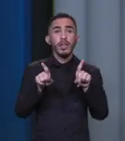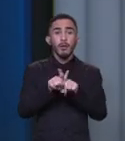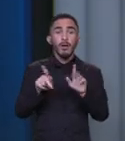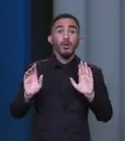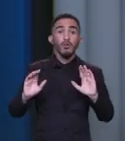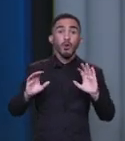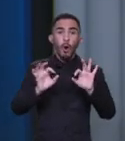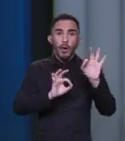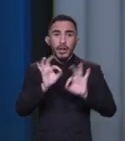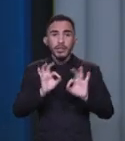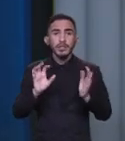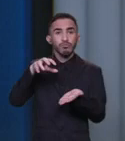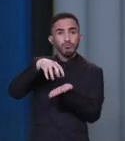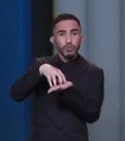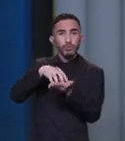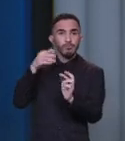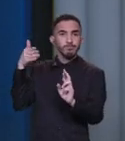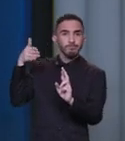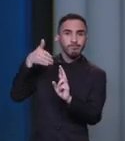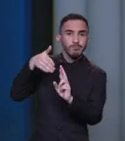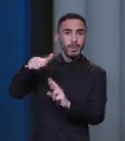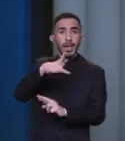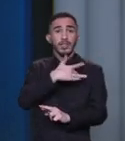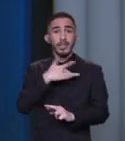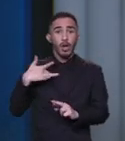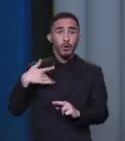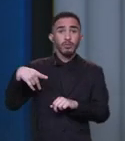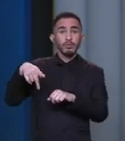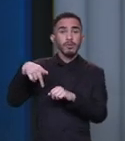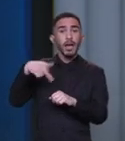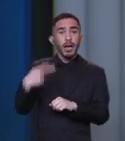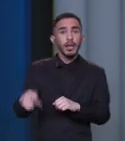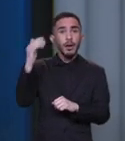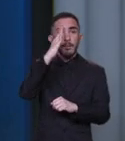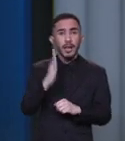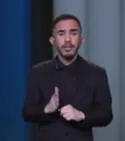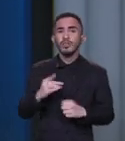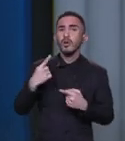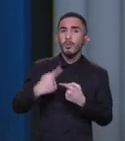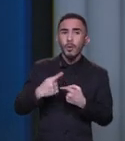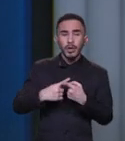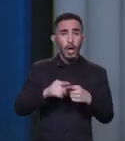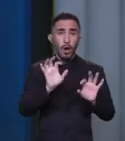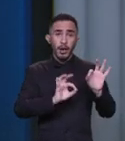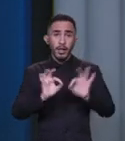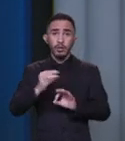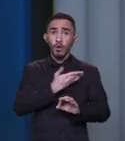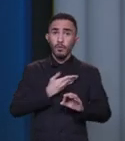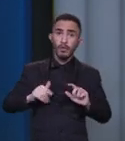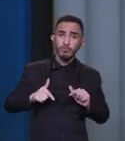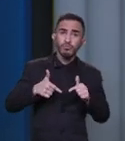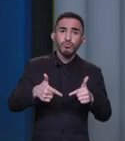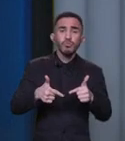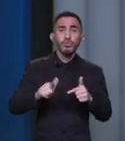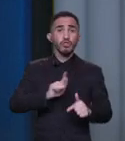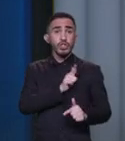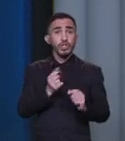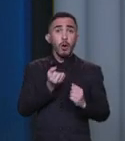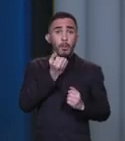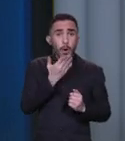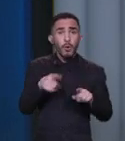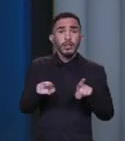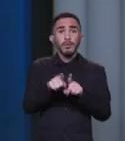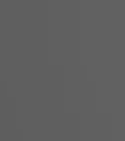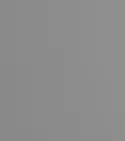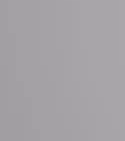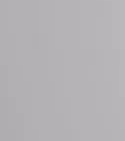serviços de saúde no Brasil. Nós vamos fazer isso porque nós vamos governar com boa gestão e com compromisso com o povo no Estado